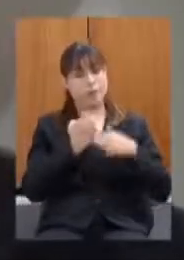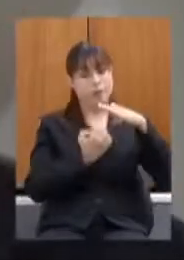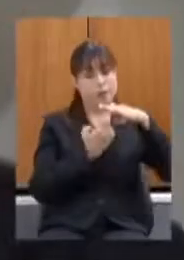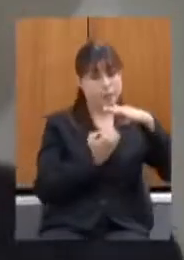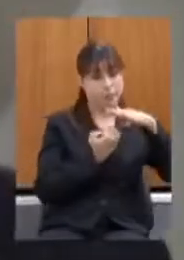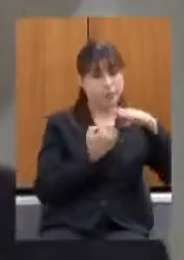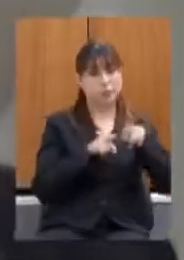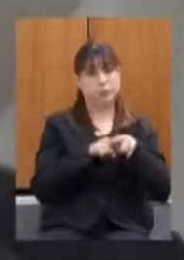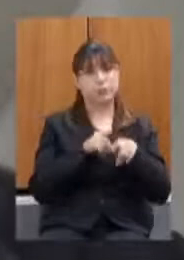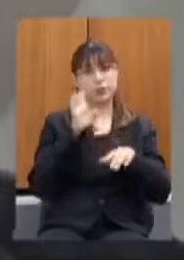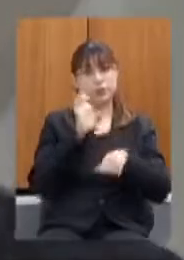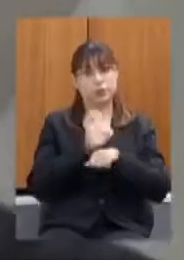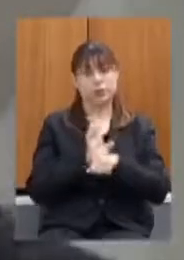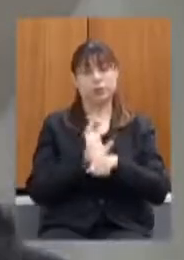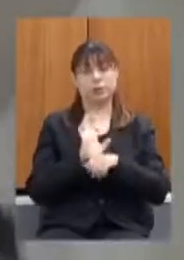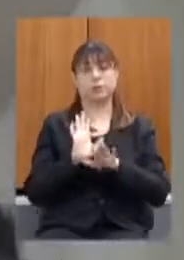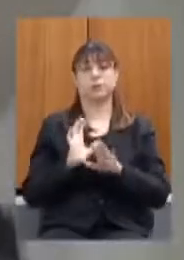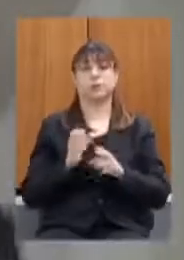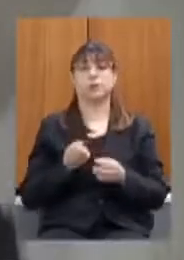fosse privatizada obrigado